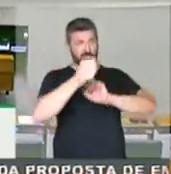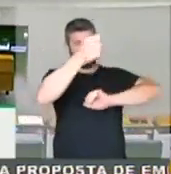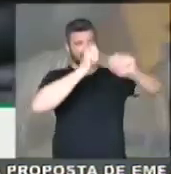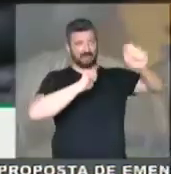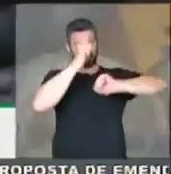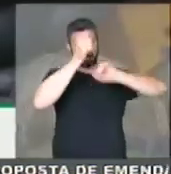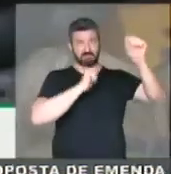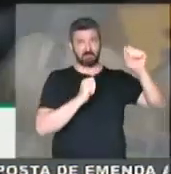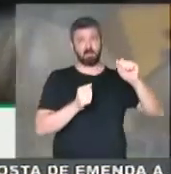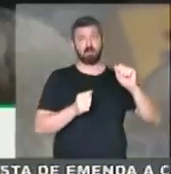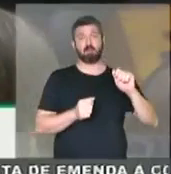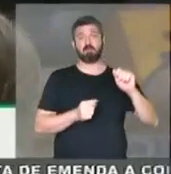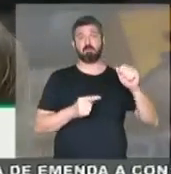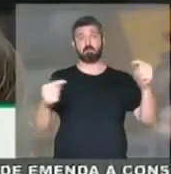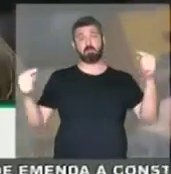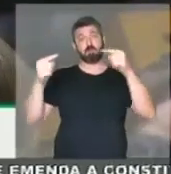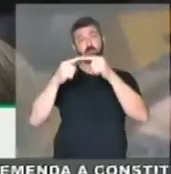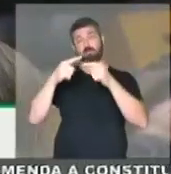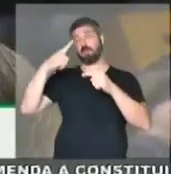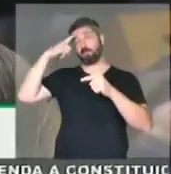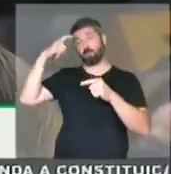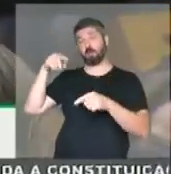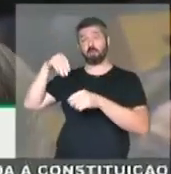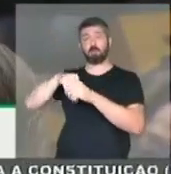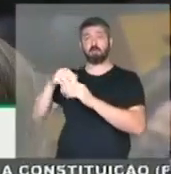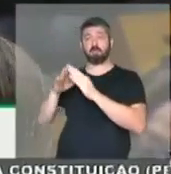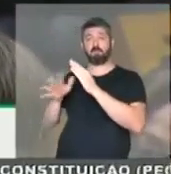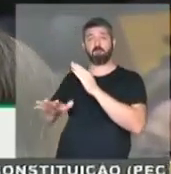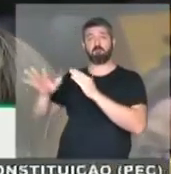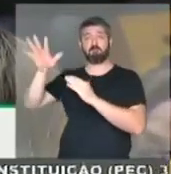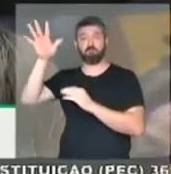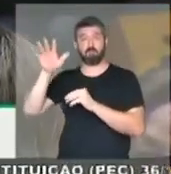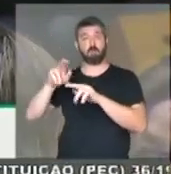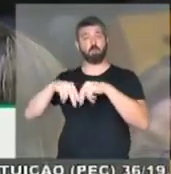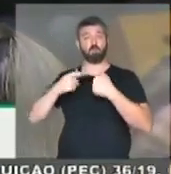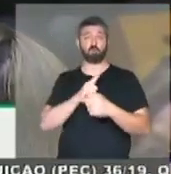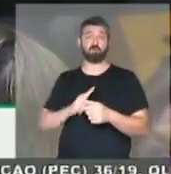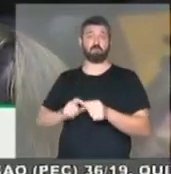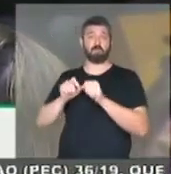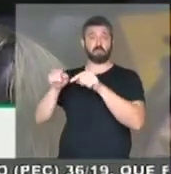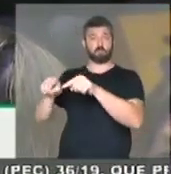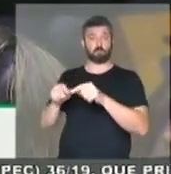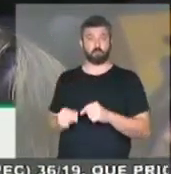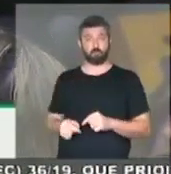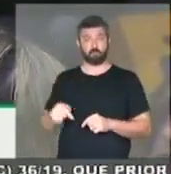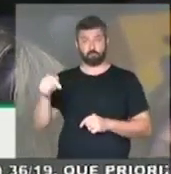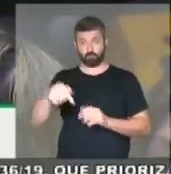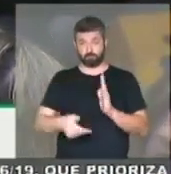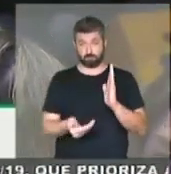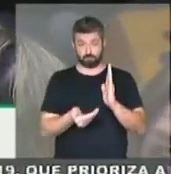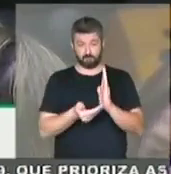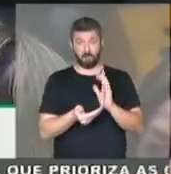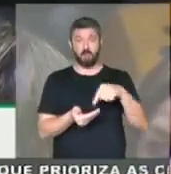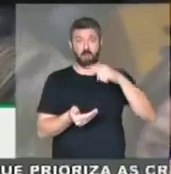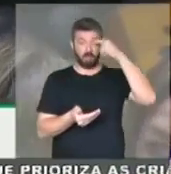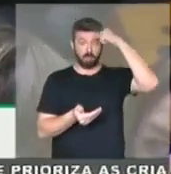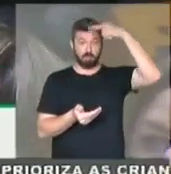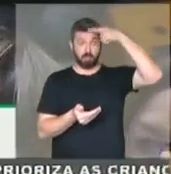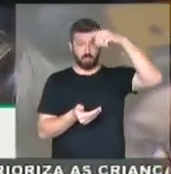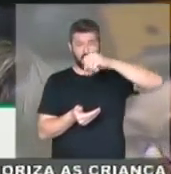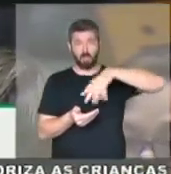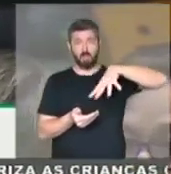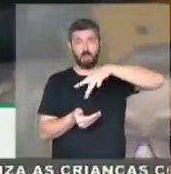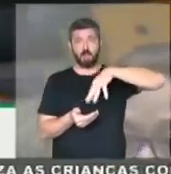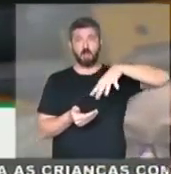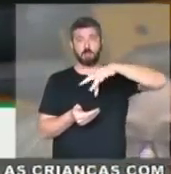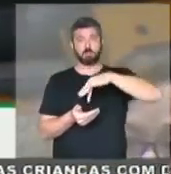com a violência que se vê nas periferias e nas favelas por parte do Estado. Essa casa é uma casa de ideias, essa casa